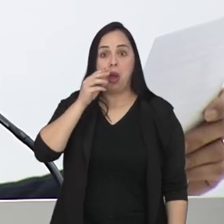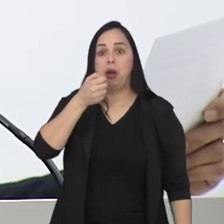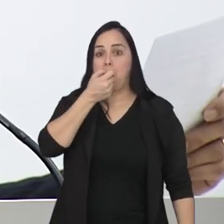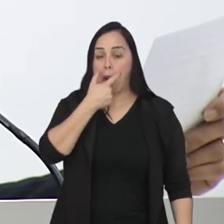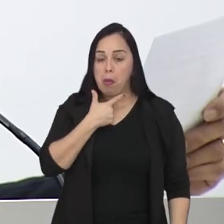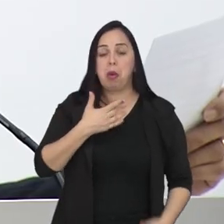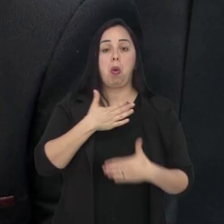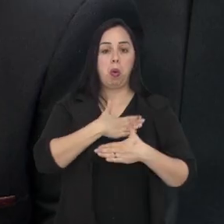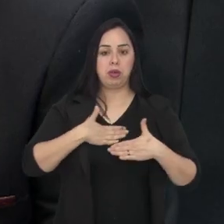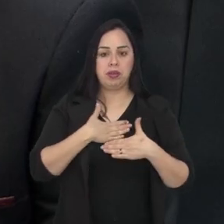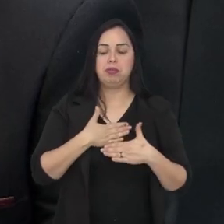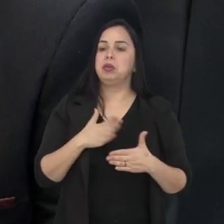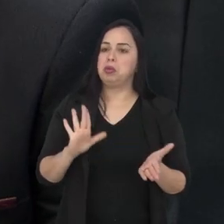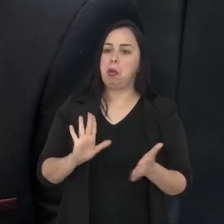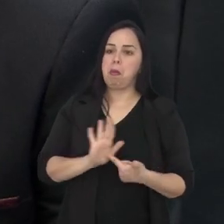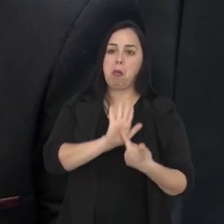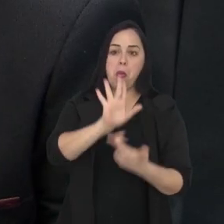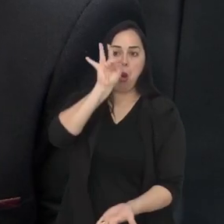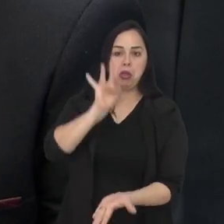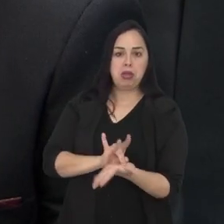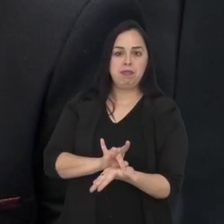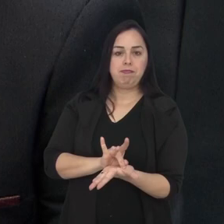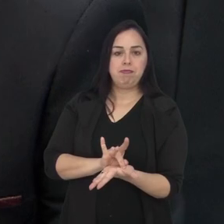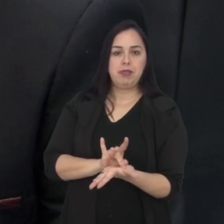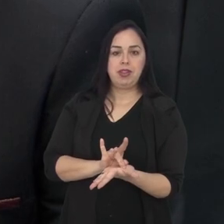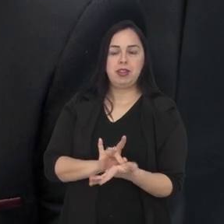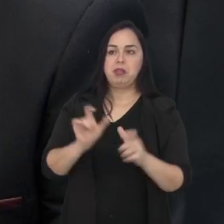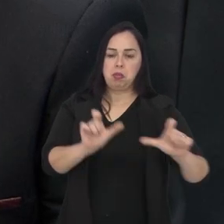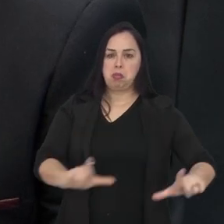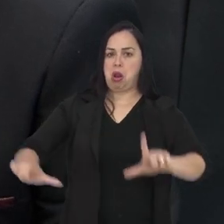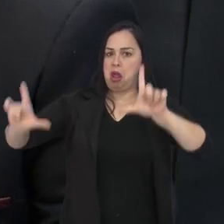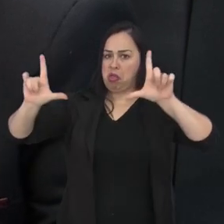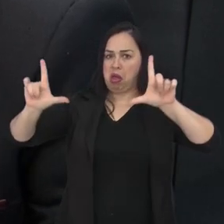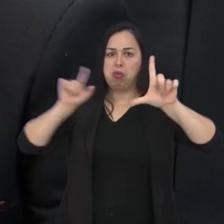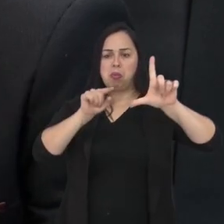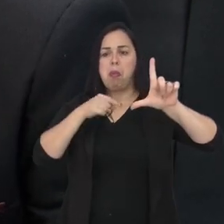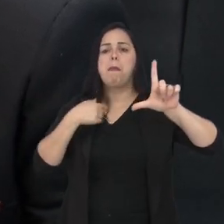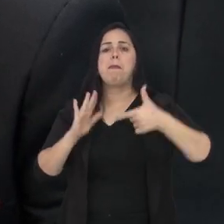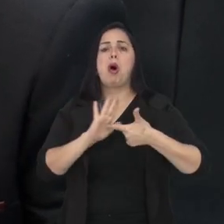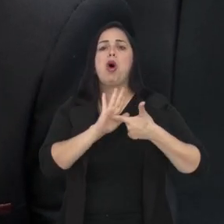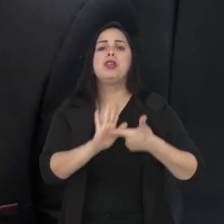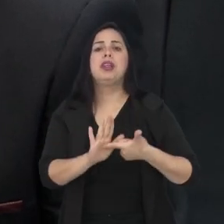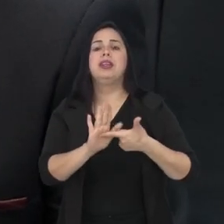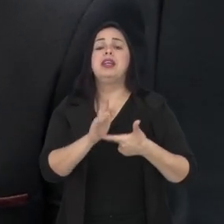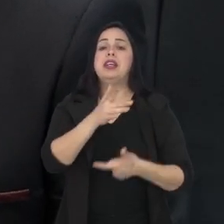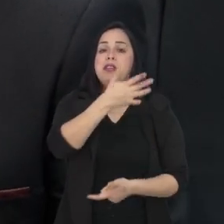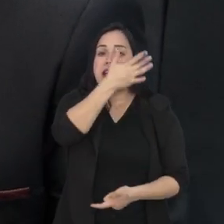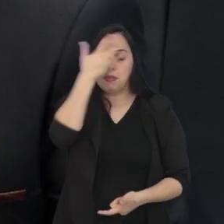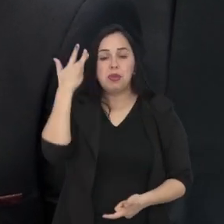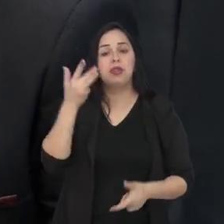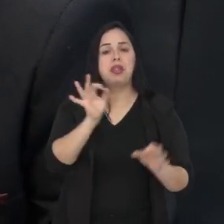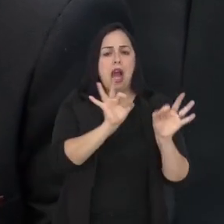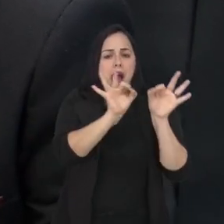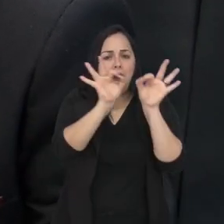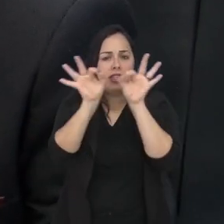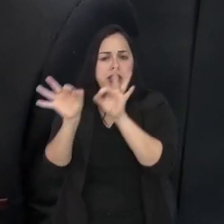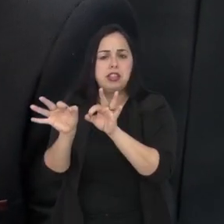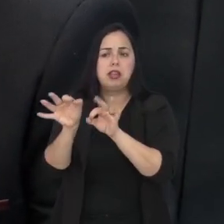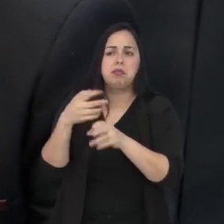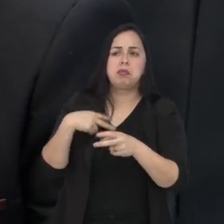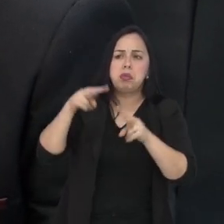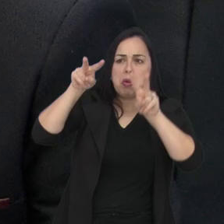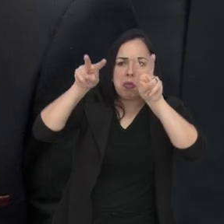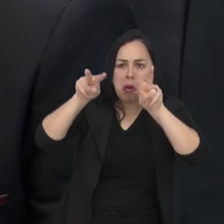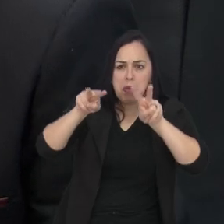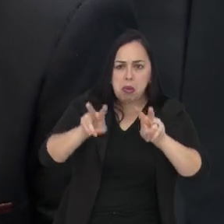Roberto do Elevem. A transparência é o principal fato do painel eletrônico. Com isso, quem assiste a TV Câmara pode ver